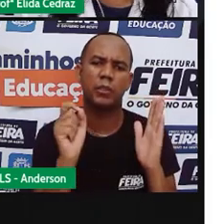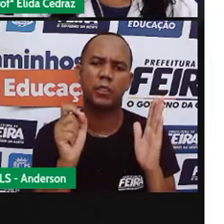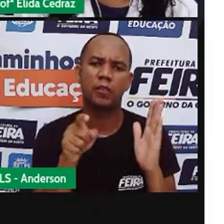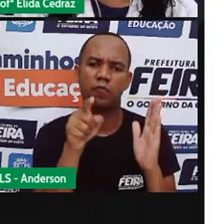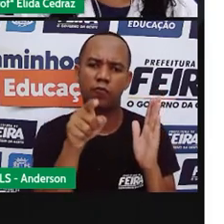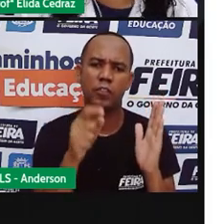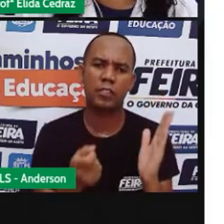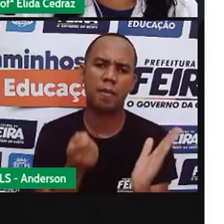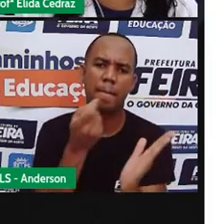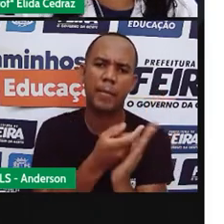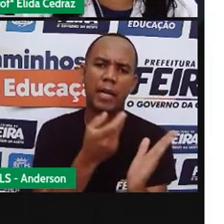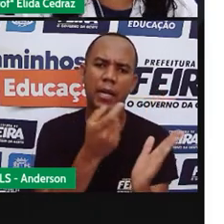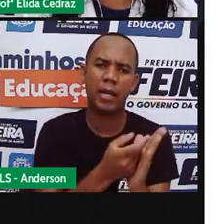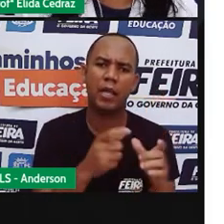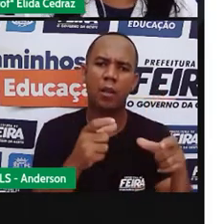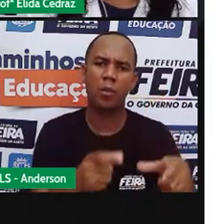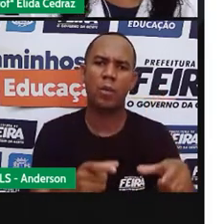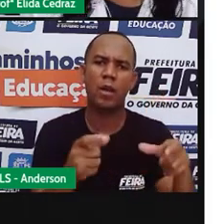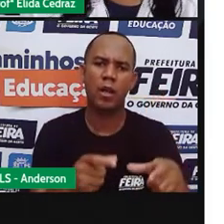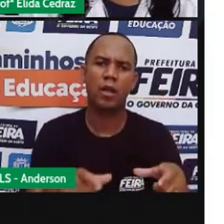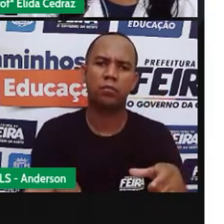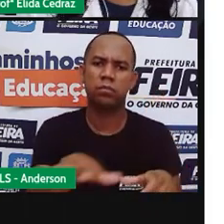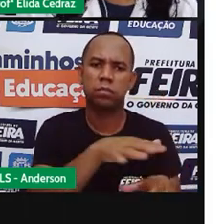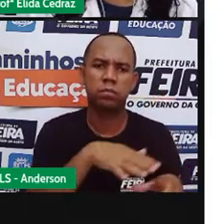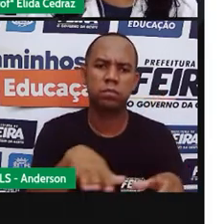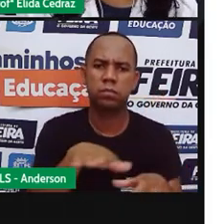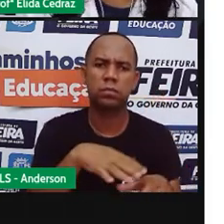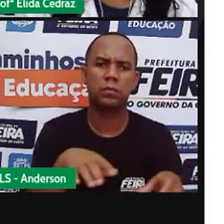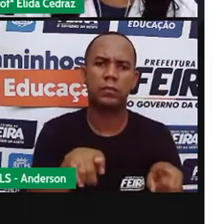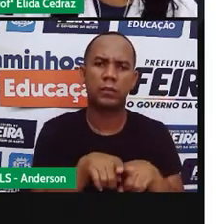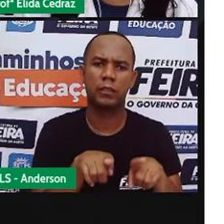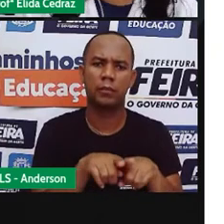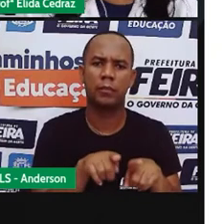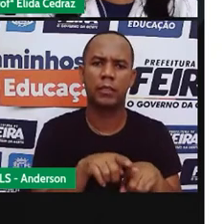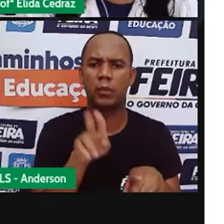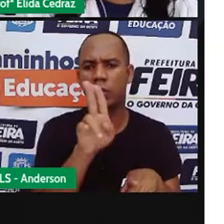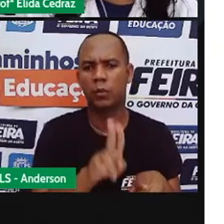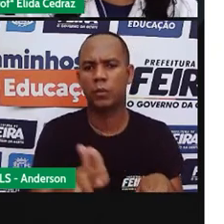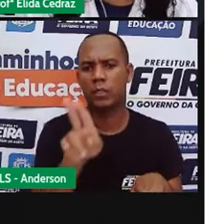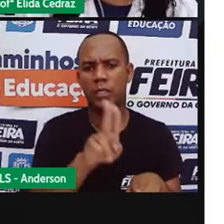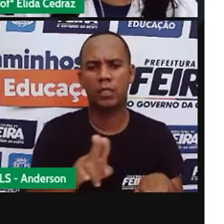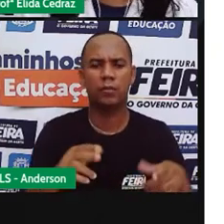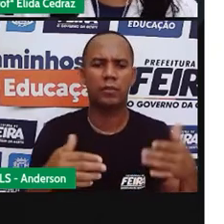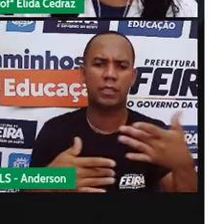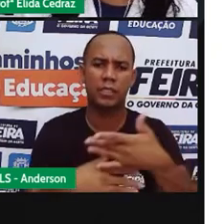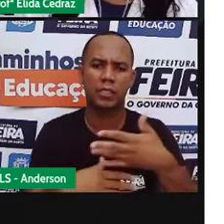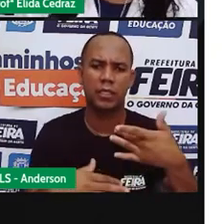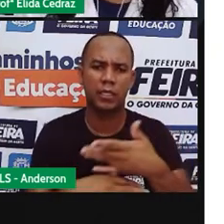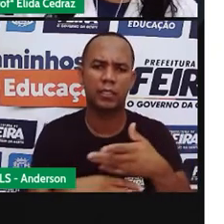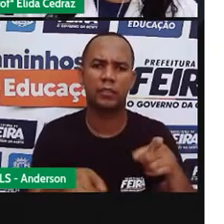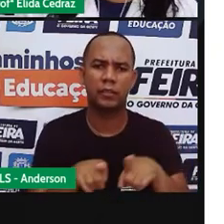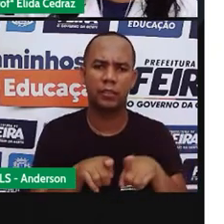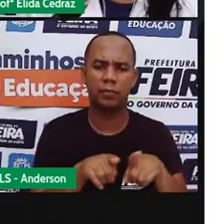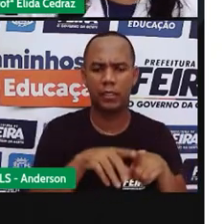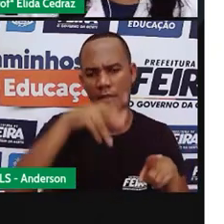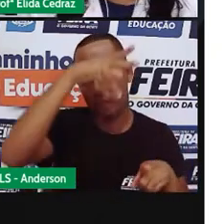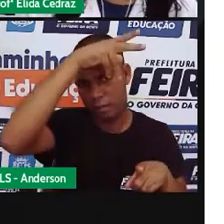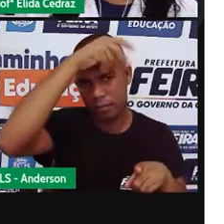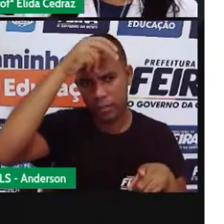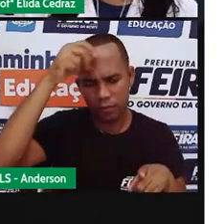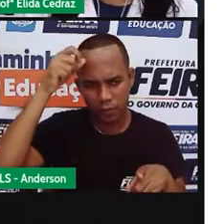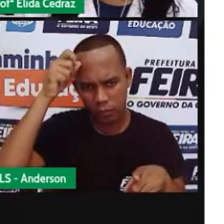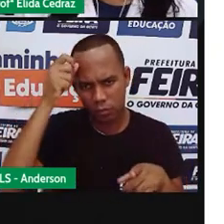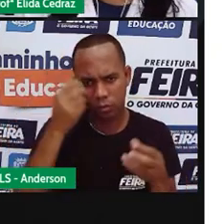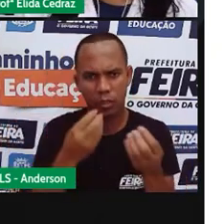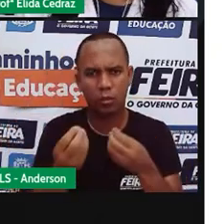territorial urbano. Ele é utilizado para a manutenção da cidade. E a Prefeitura deve